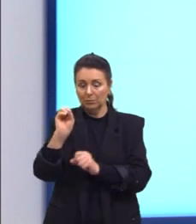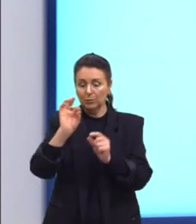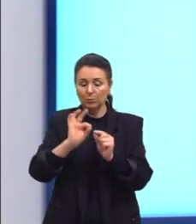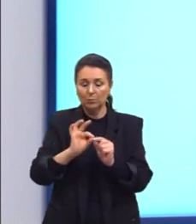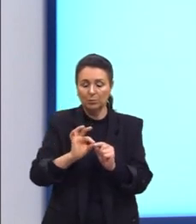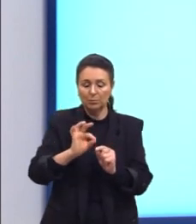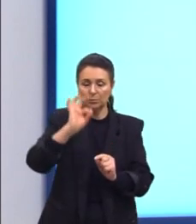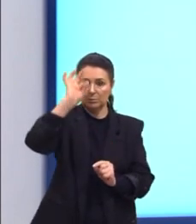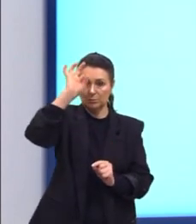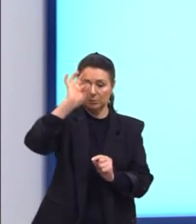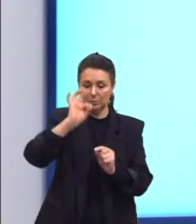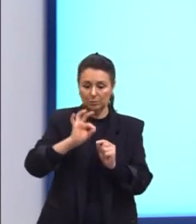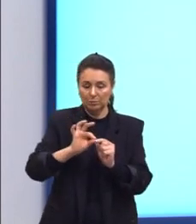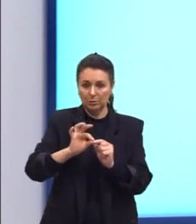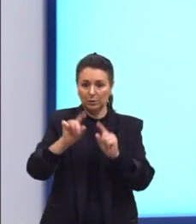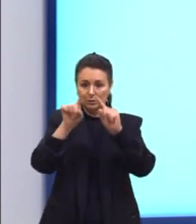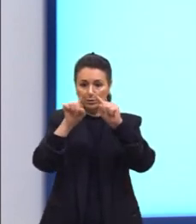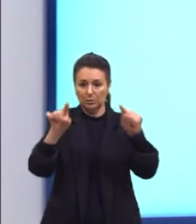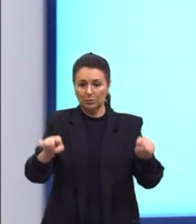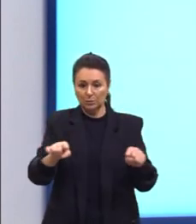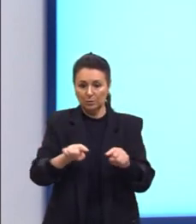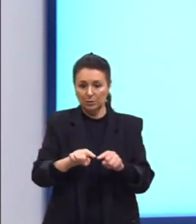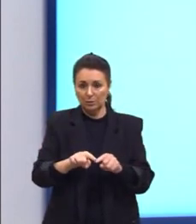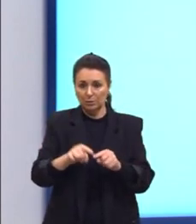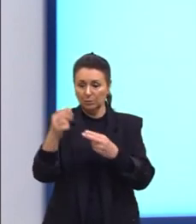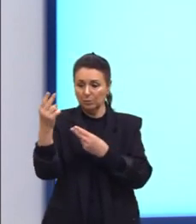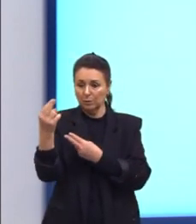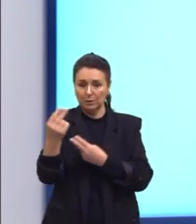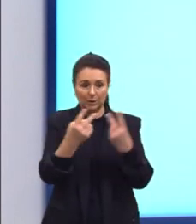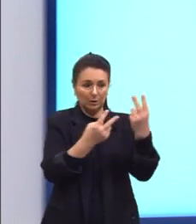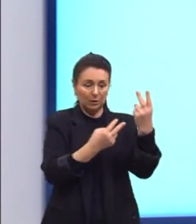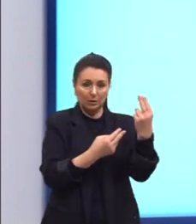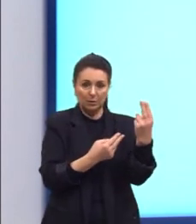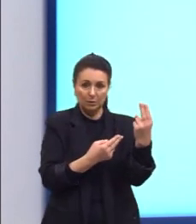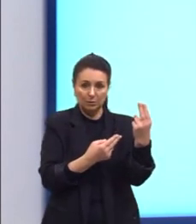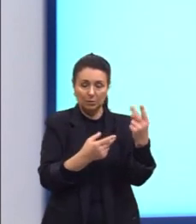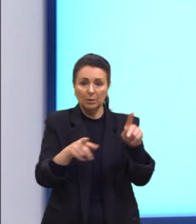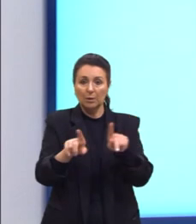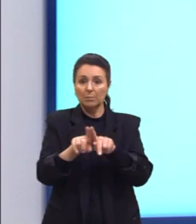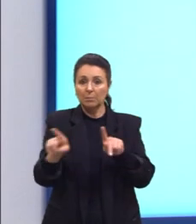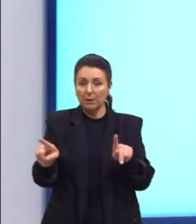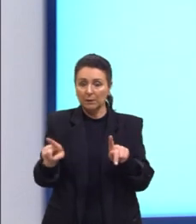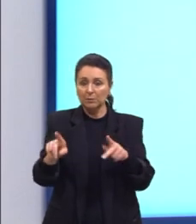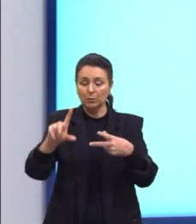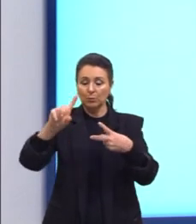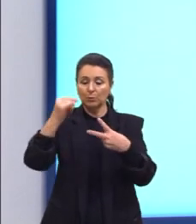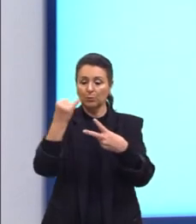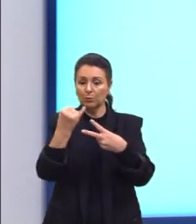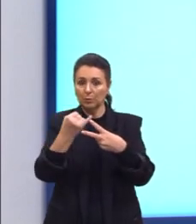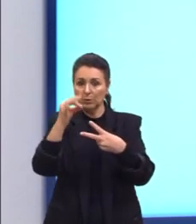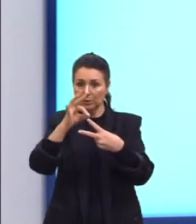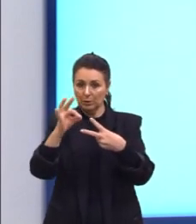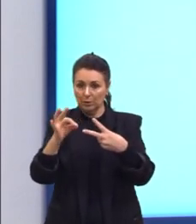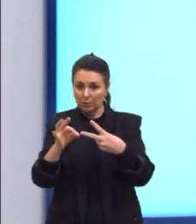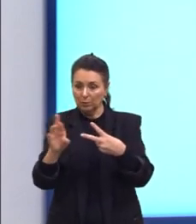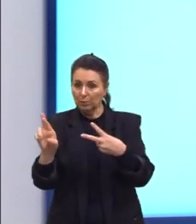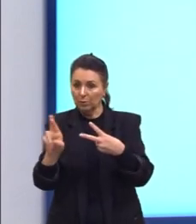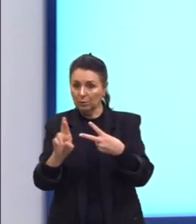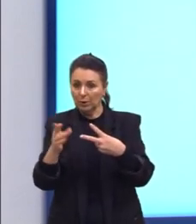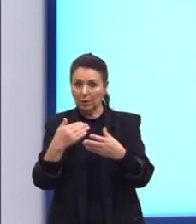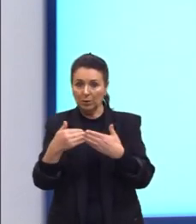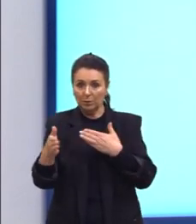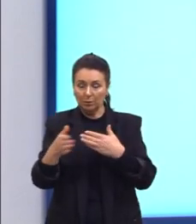de um triângulo equilátero, né? Mas, em um polígono regular qualquer, nós podemos chamar esse